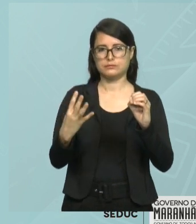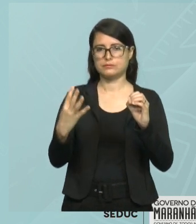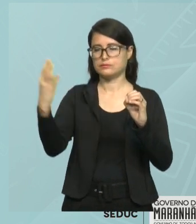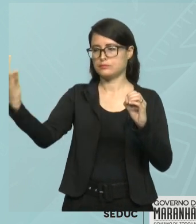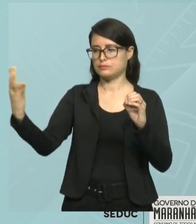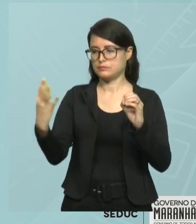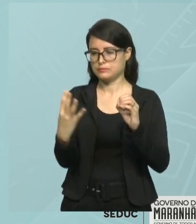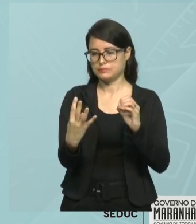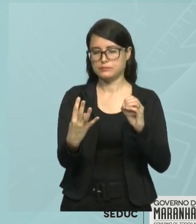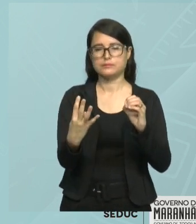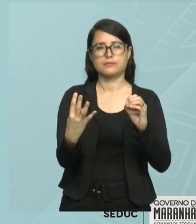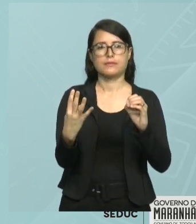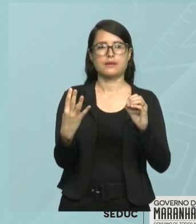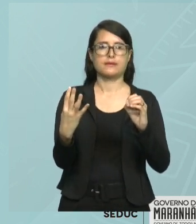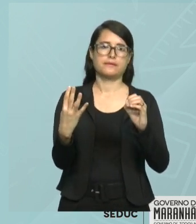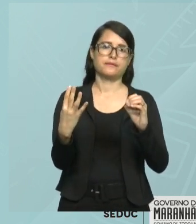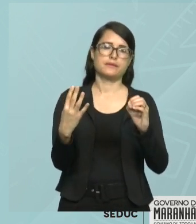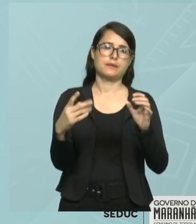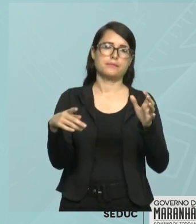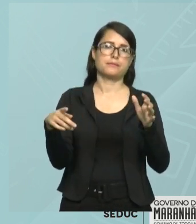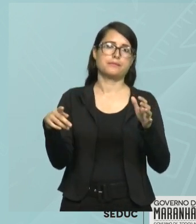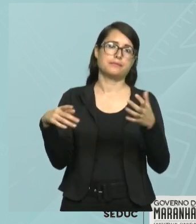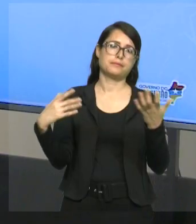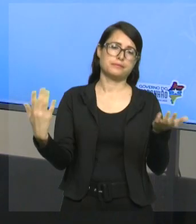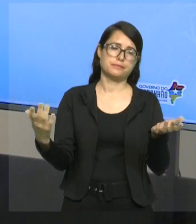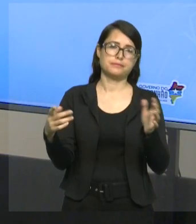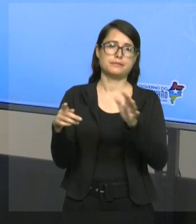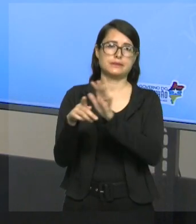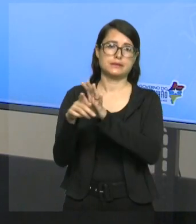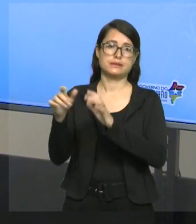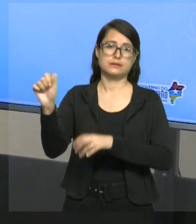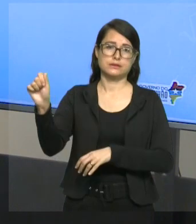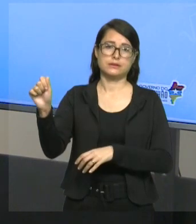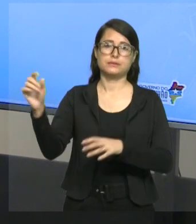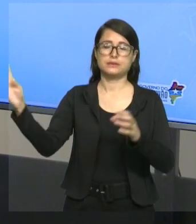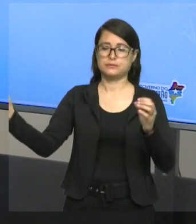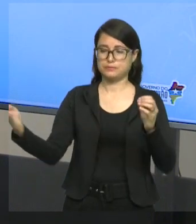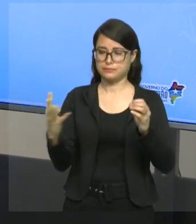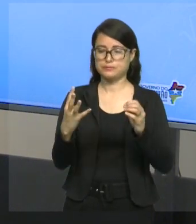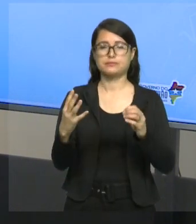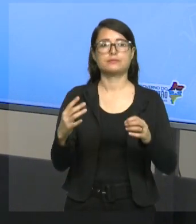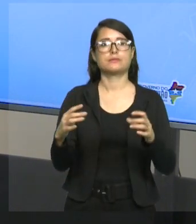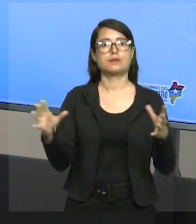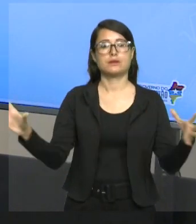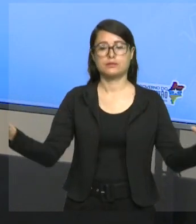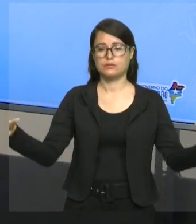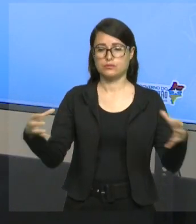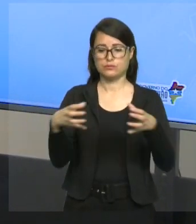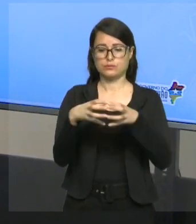e o seis, que pertence apenas ao A. Então, observa que eu juntei todos os elementos, não apenas alguns, todos.